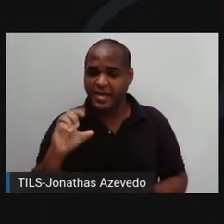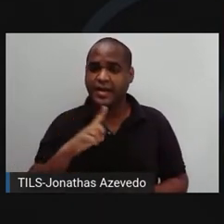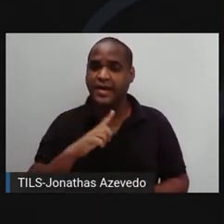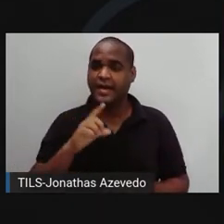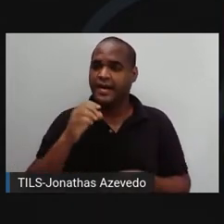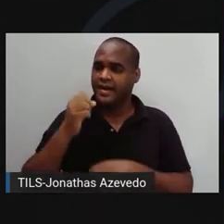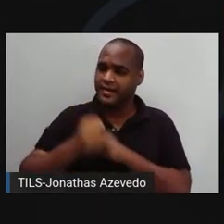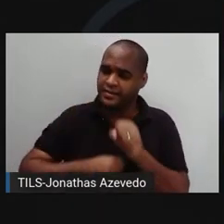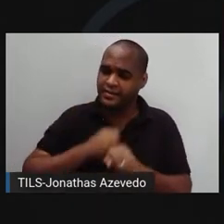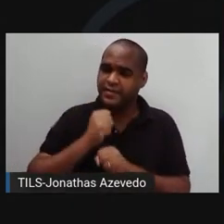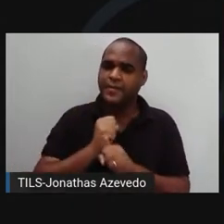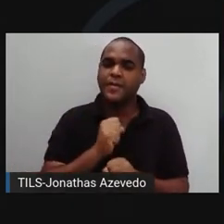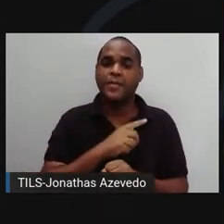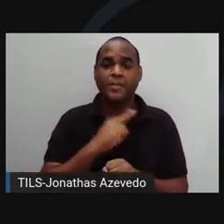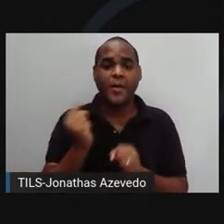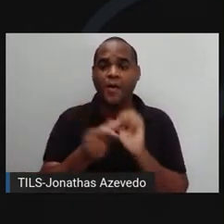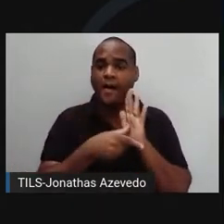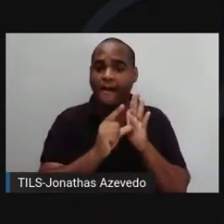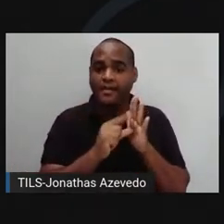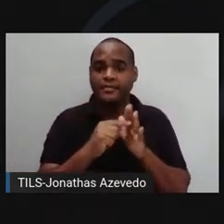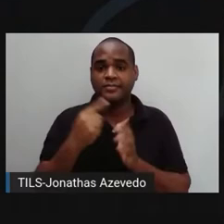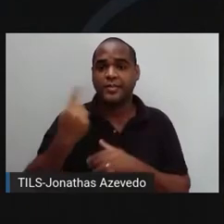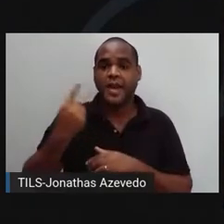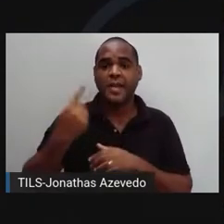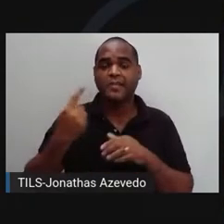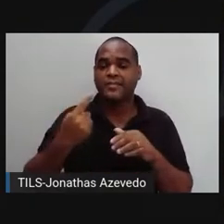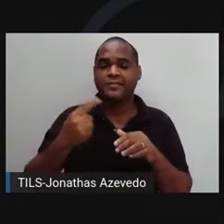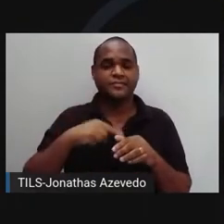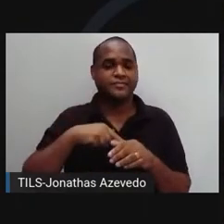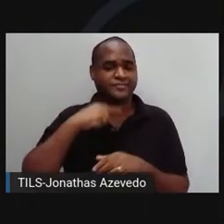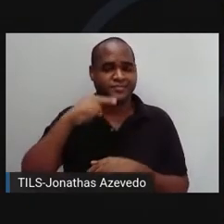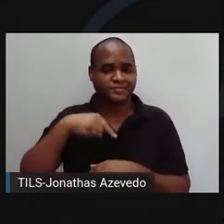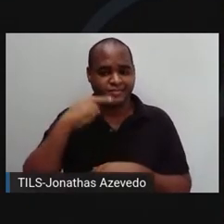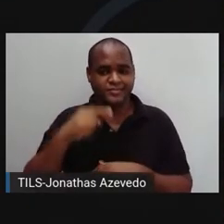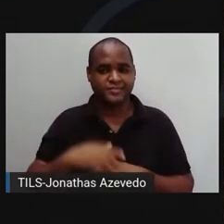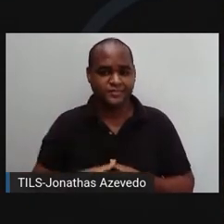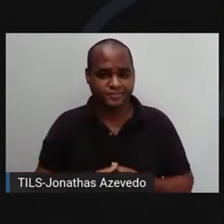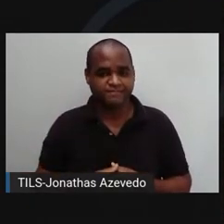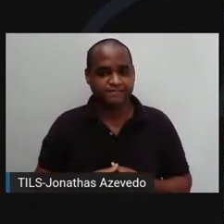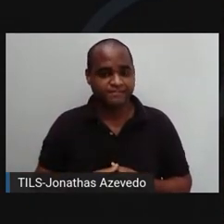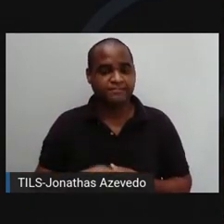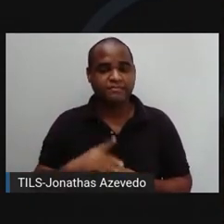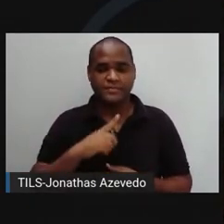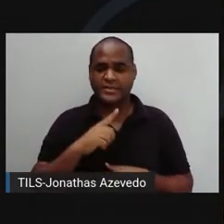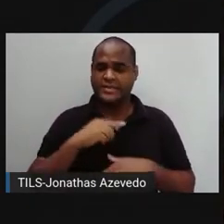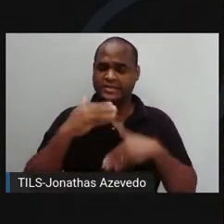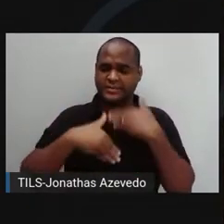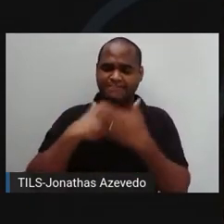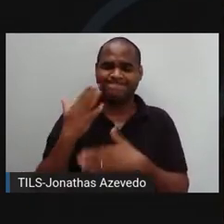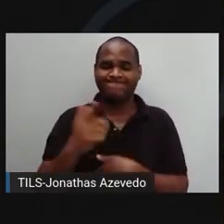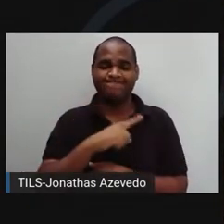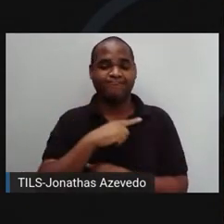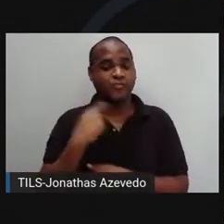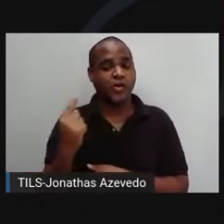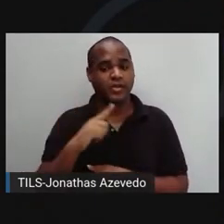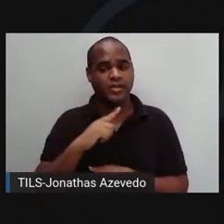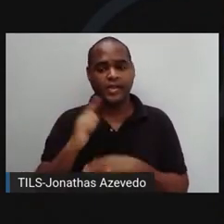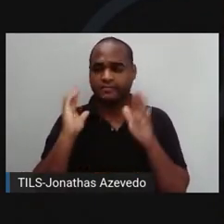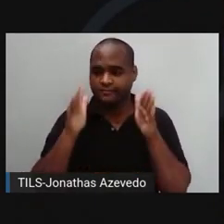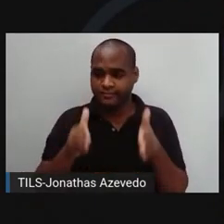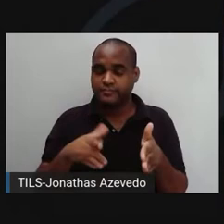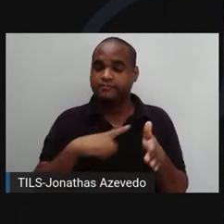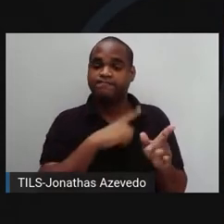na ilha, antes de voar para a primeira vez. E o paraíso vai se transformando em cemitério. Cris encontrou